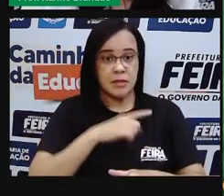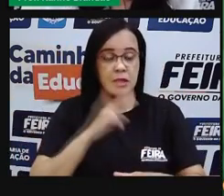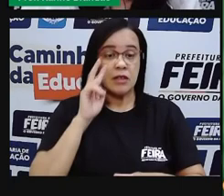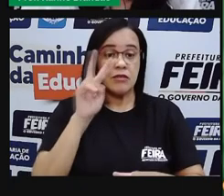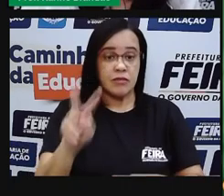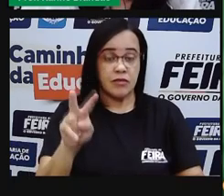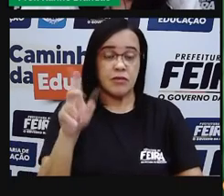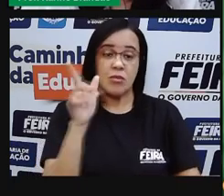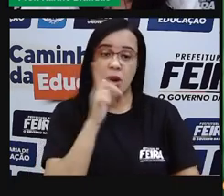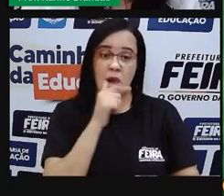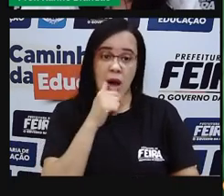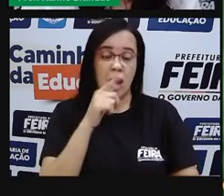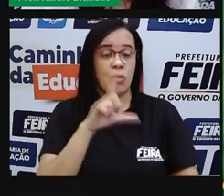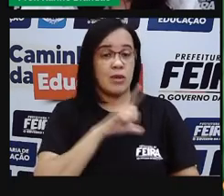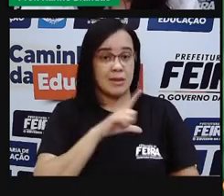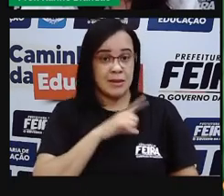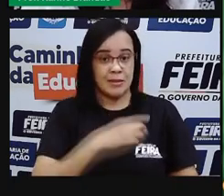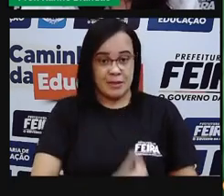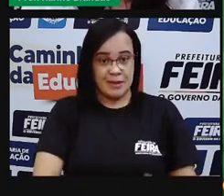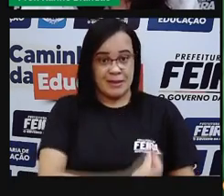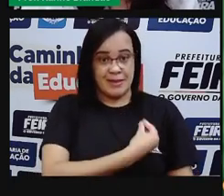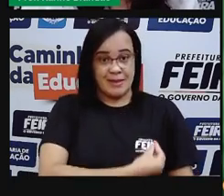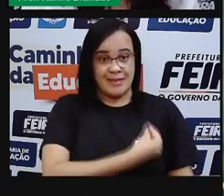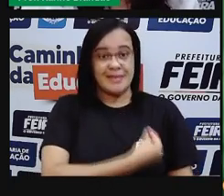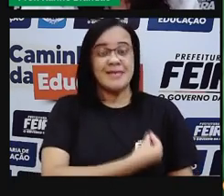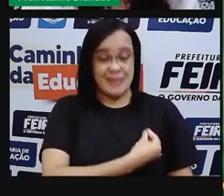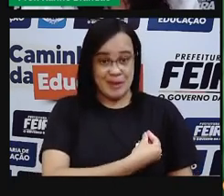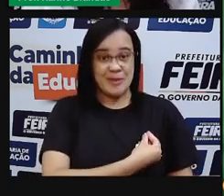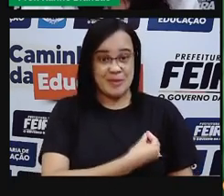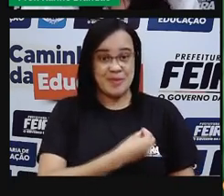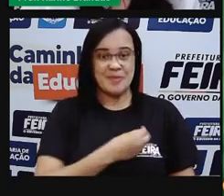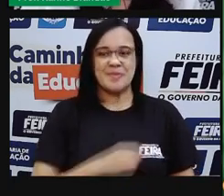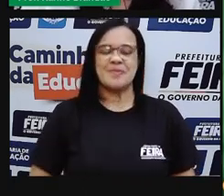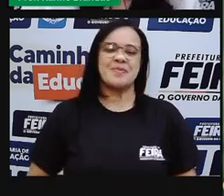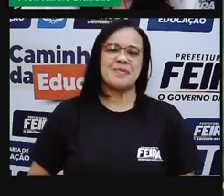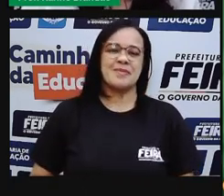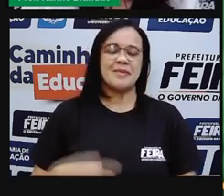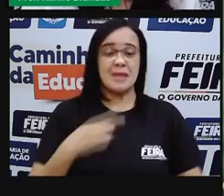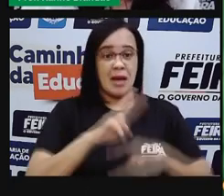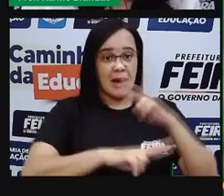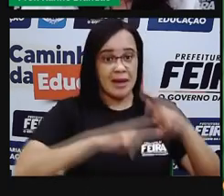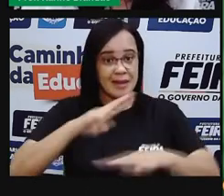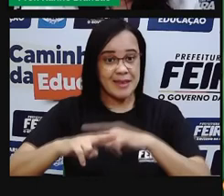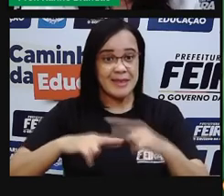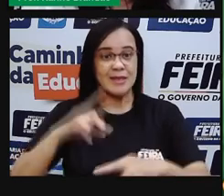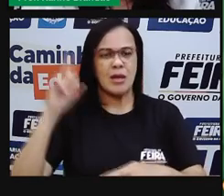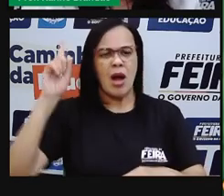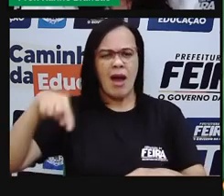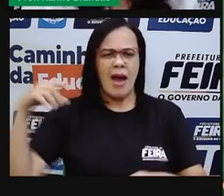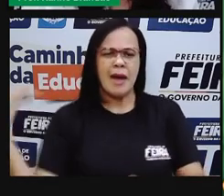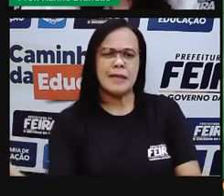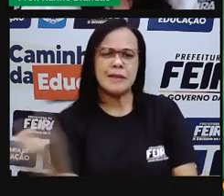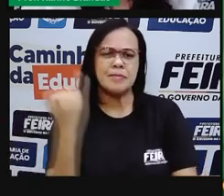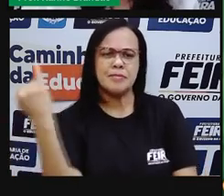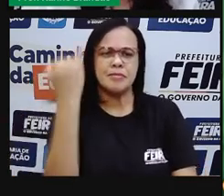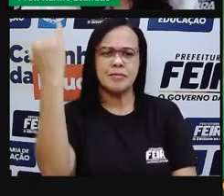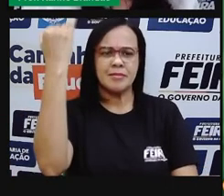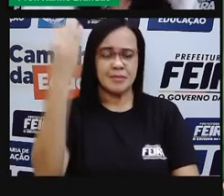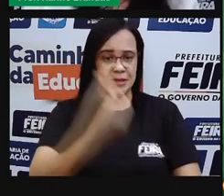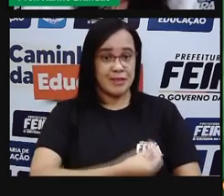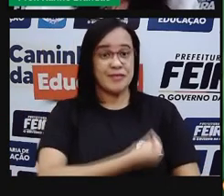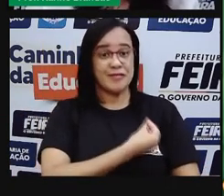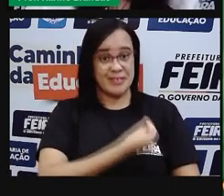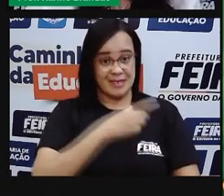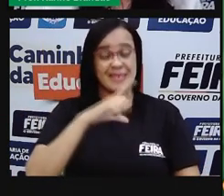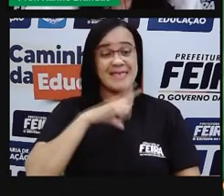a água e os seres vivos, a relação da água com os seres vivos, né? Vimos que ela é essencial para que a vida aconteça.